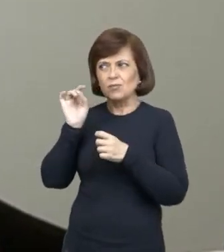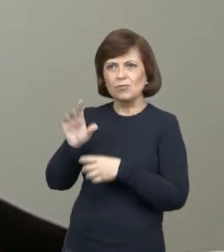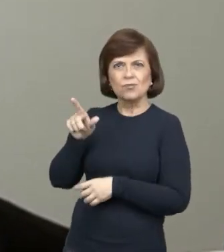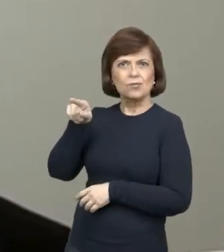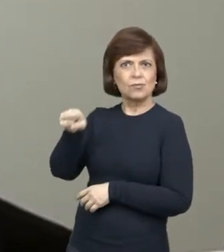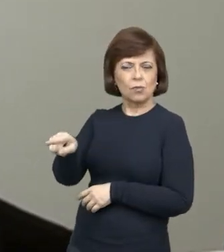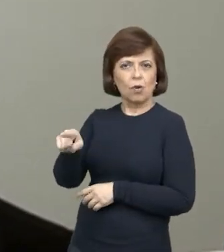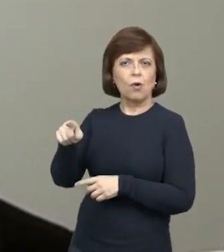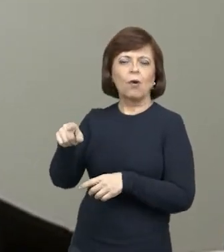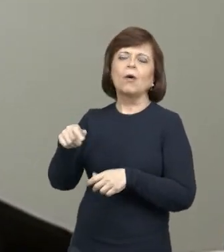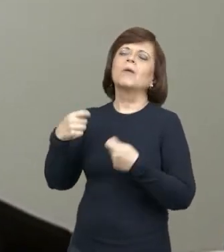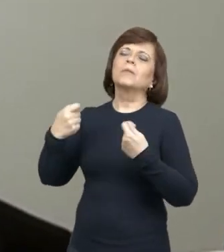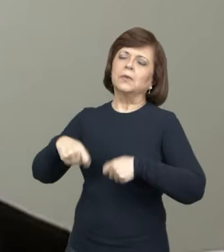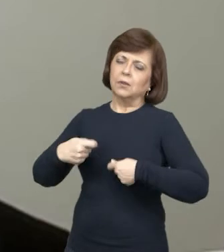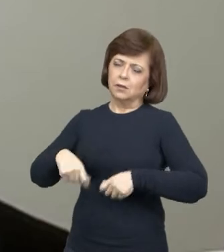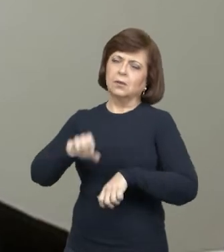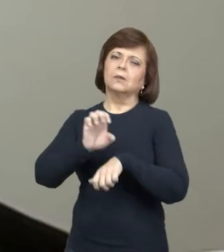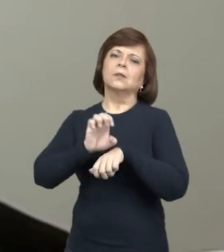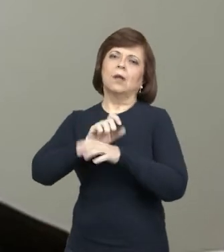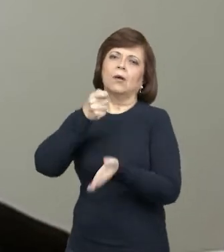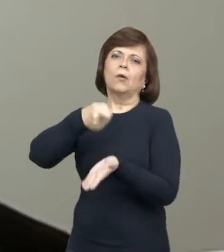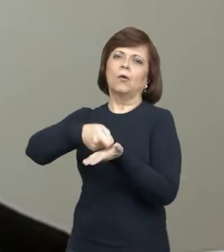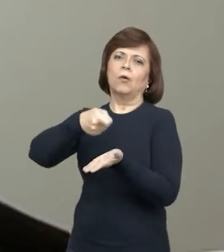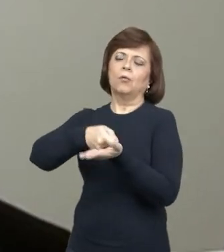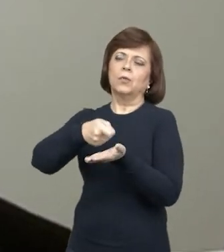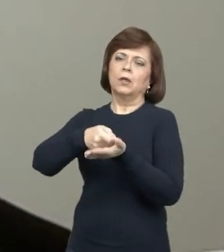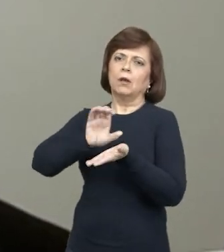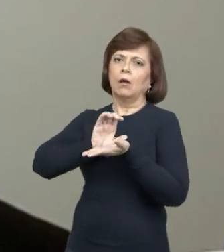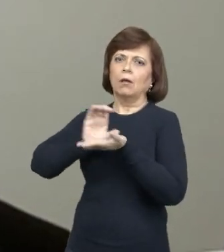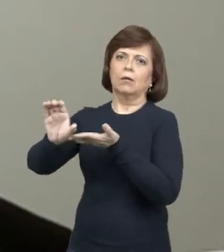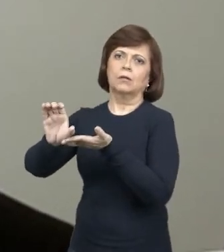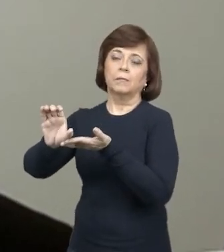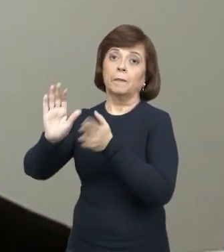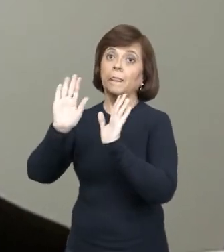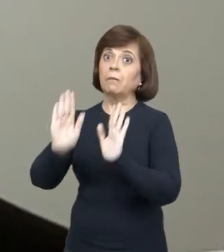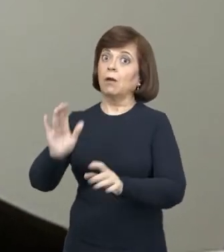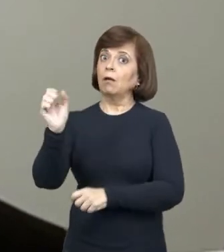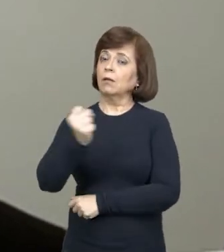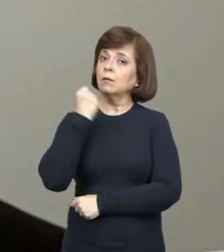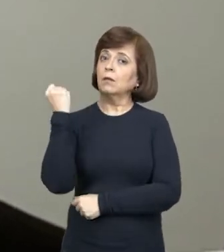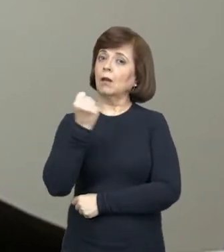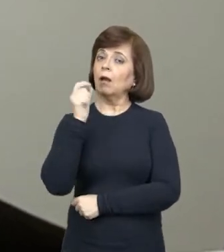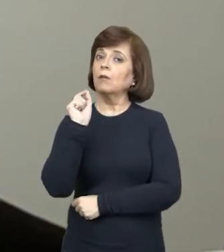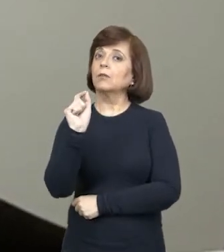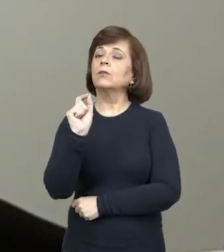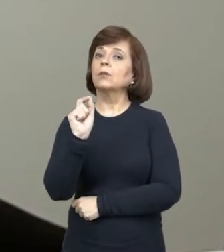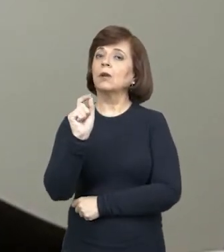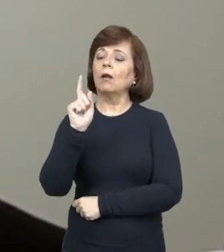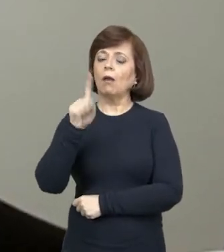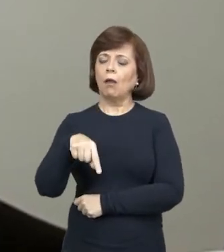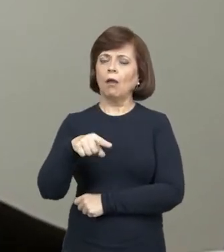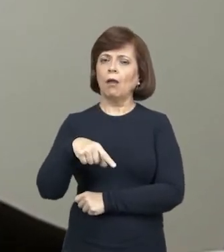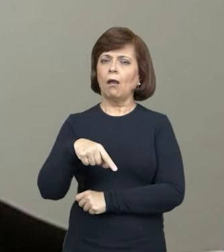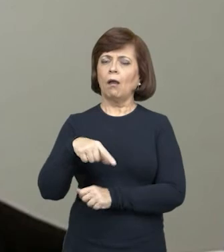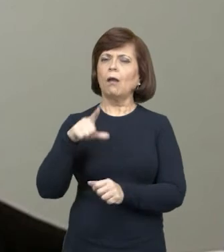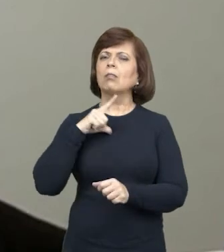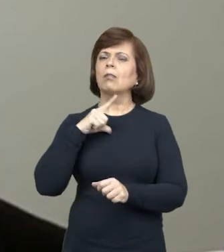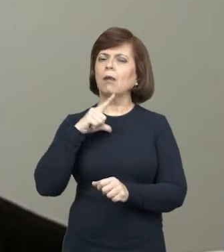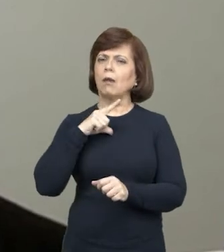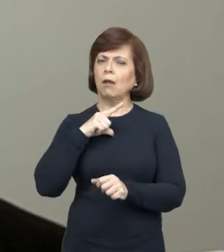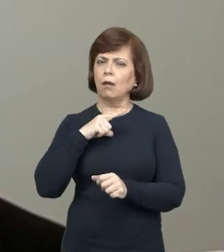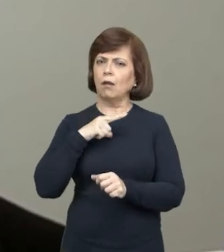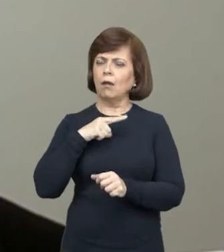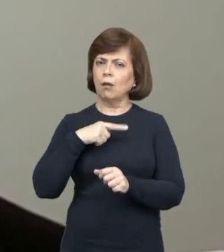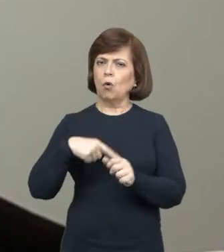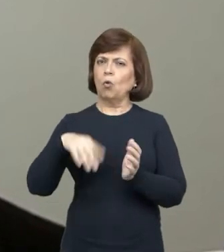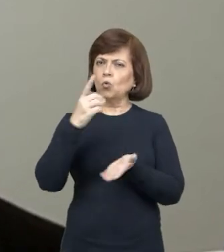nesse momento, ainda assim o Estado seria obrigado a restituir. Mas o que agrava esse quadro é o fato de ter um termo de ajustamento de conduta,